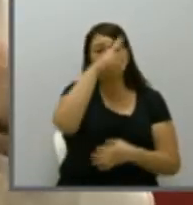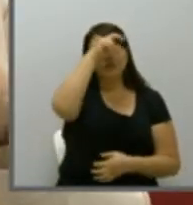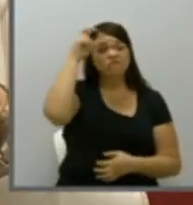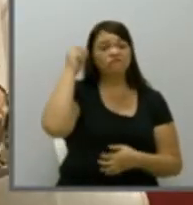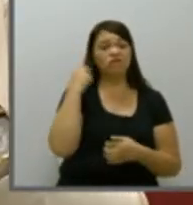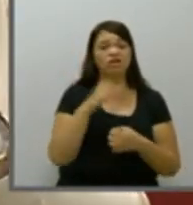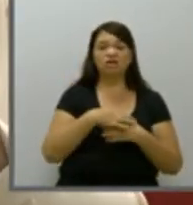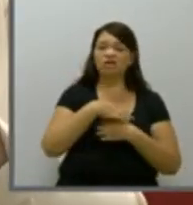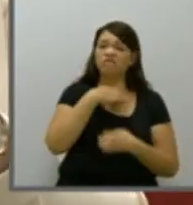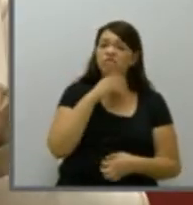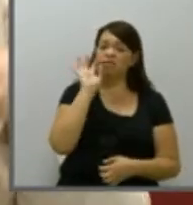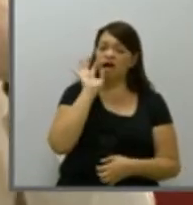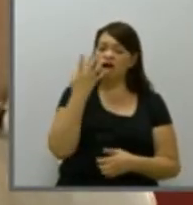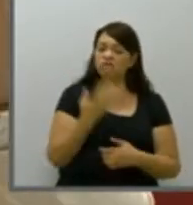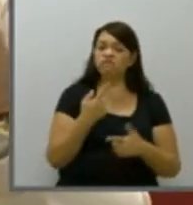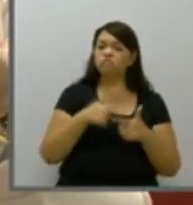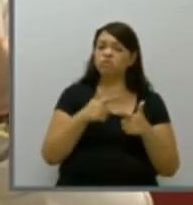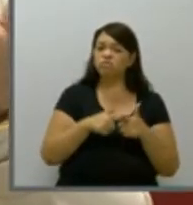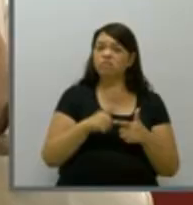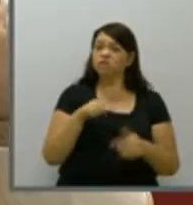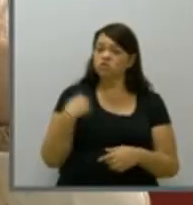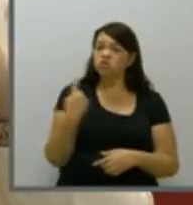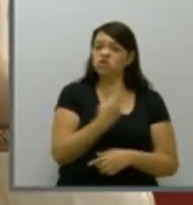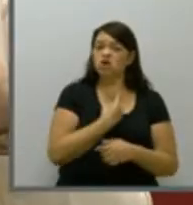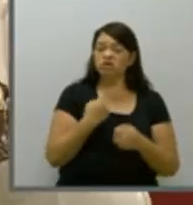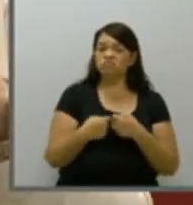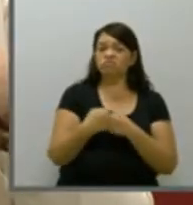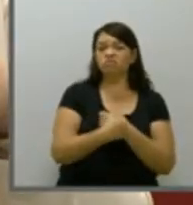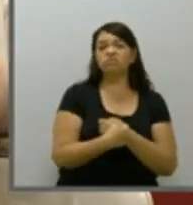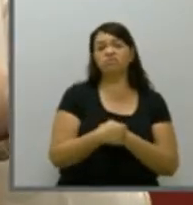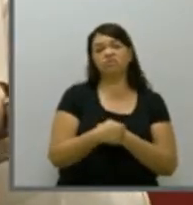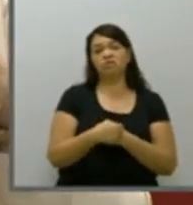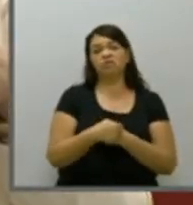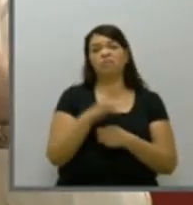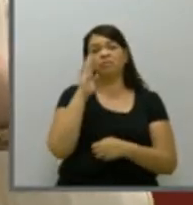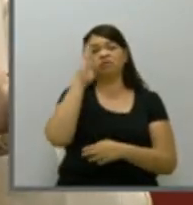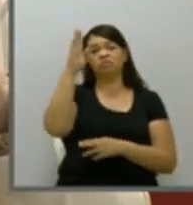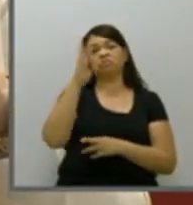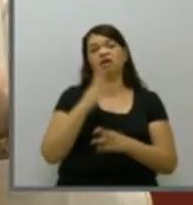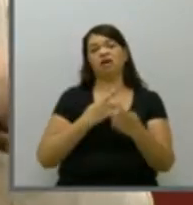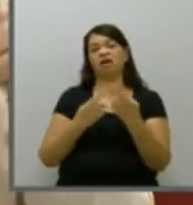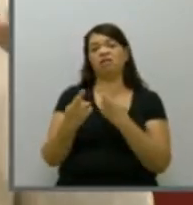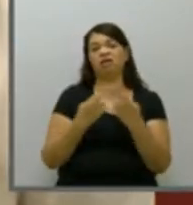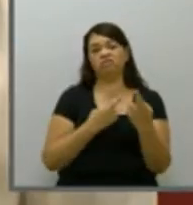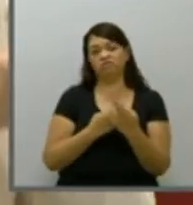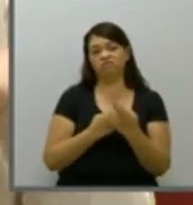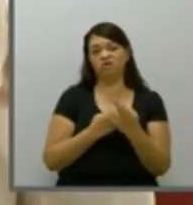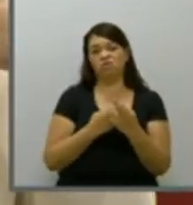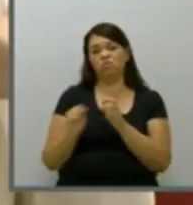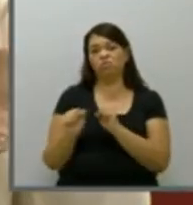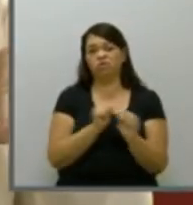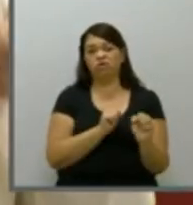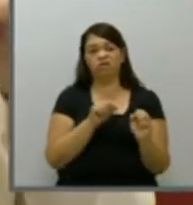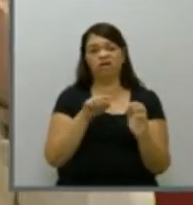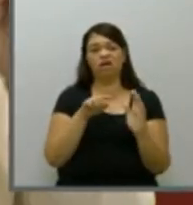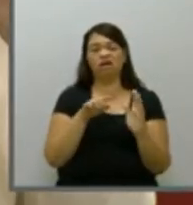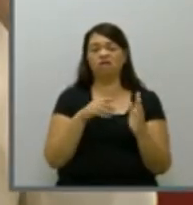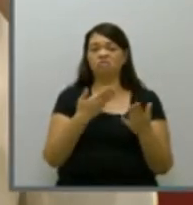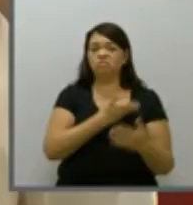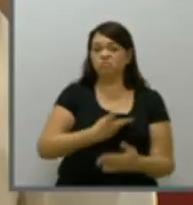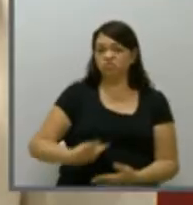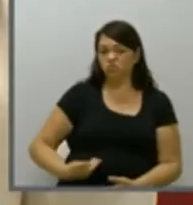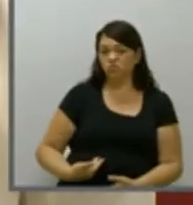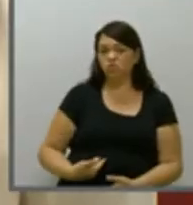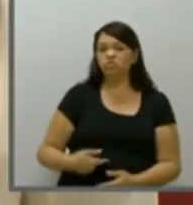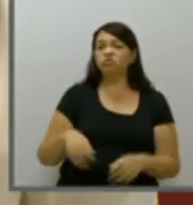os problemas do nosso município dentre eles a relação do poder público com o servidor o que nós temos visto e eu falo como servidora